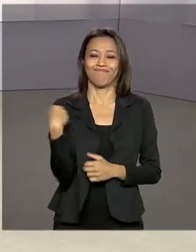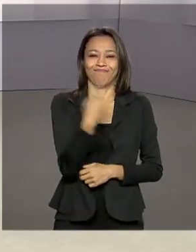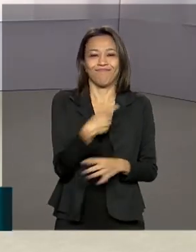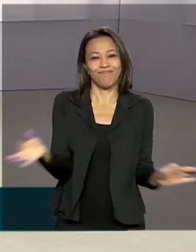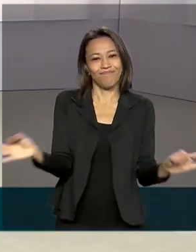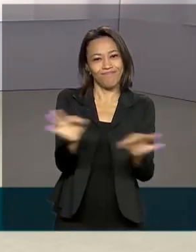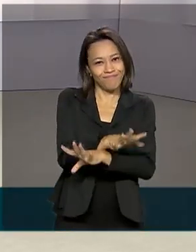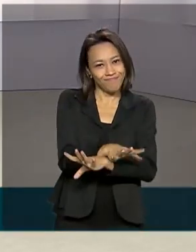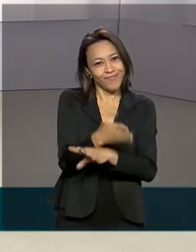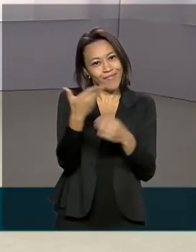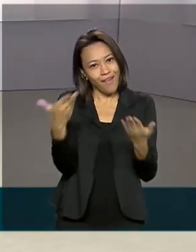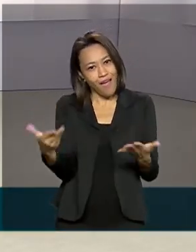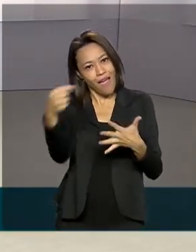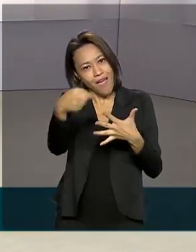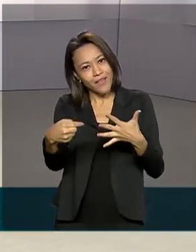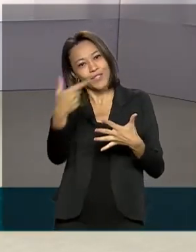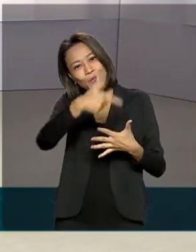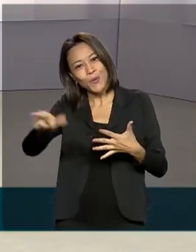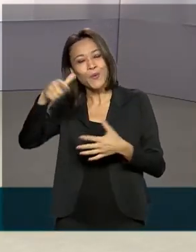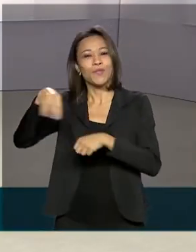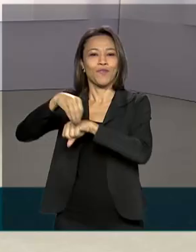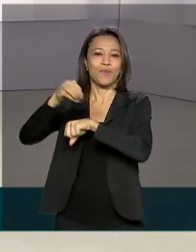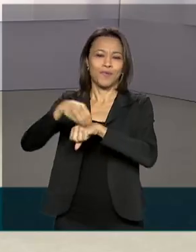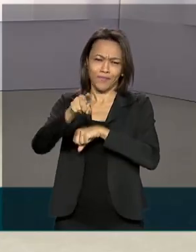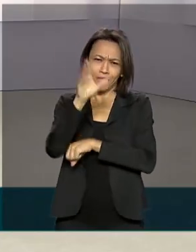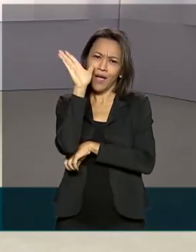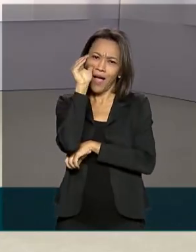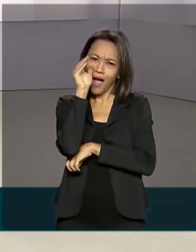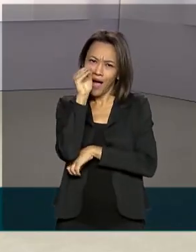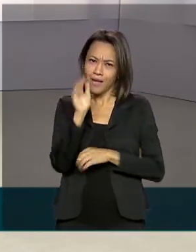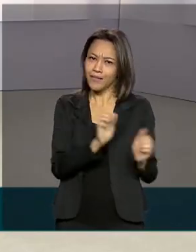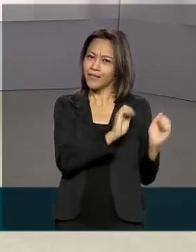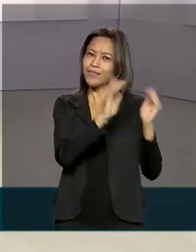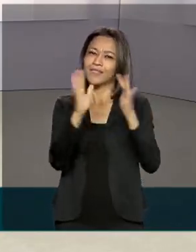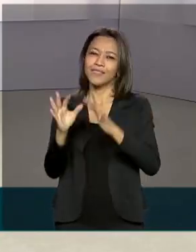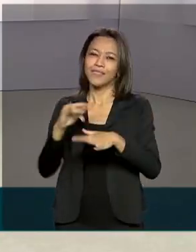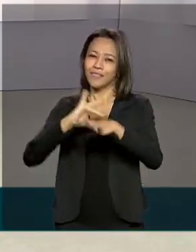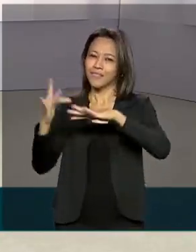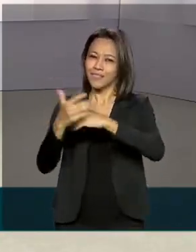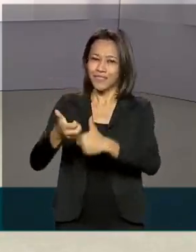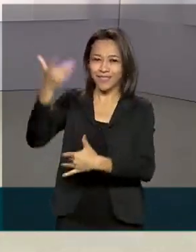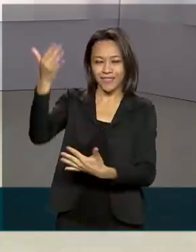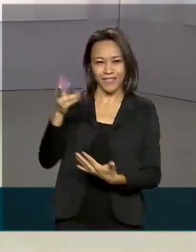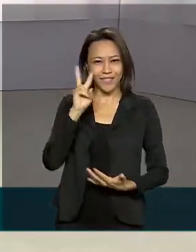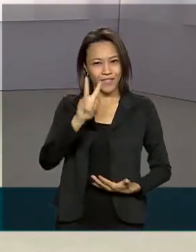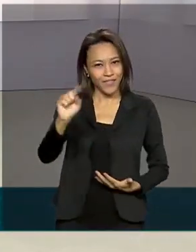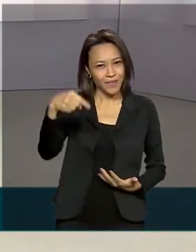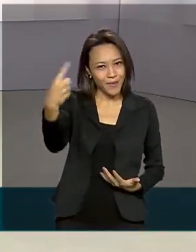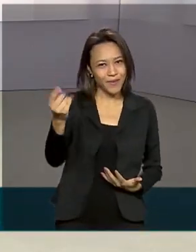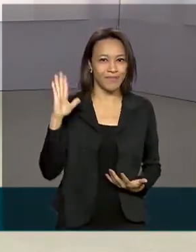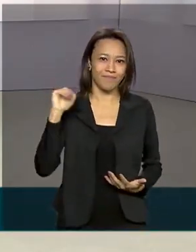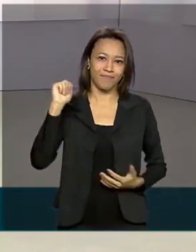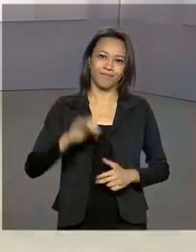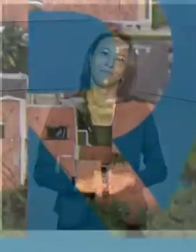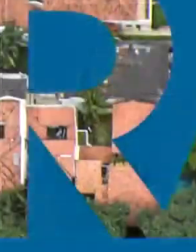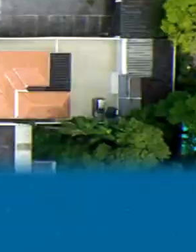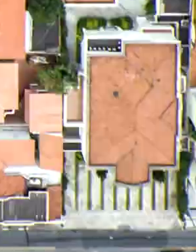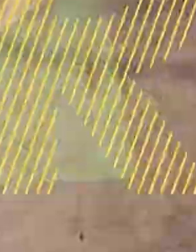fica por aqui. Essas e outras notícias você confere seguindo as nossas redes sociais. A gente se vê na próxima edição. Tchau!